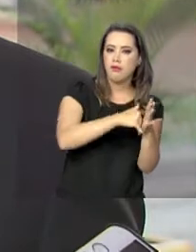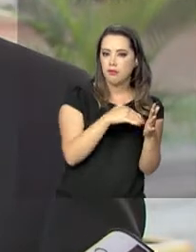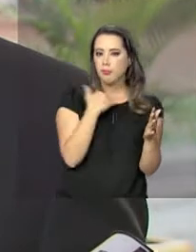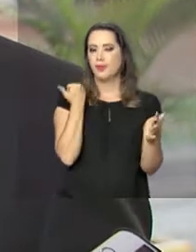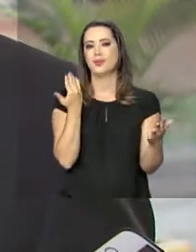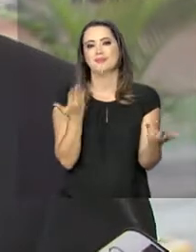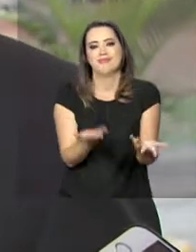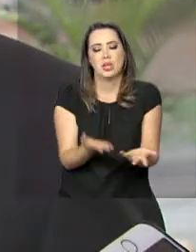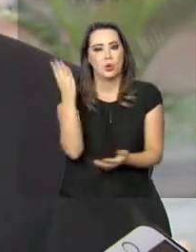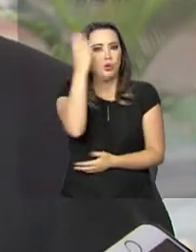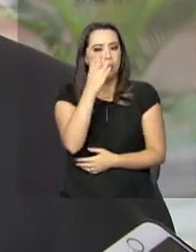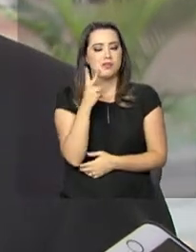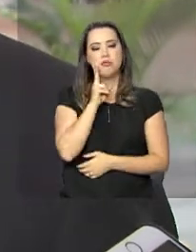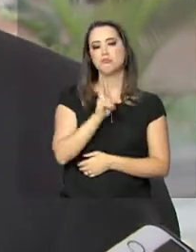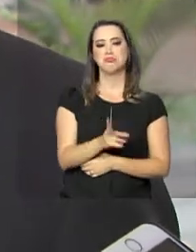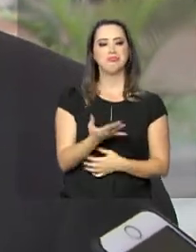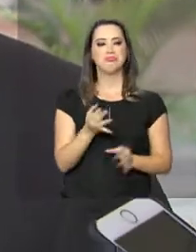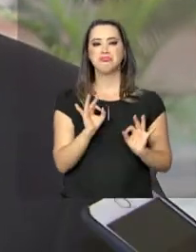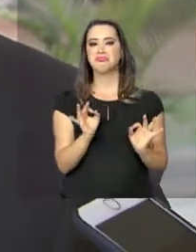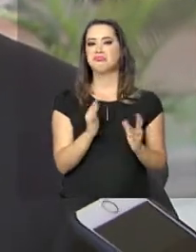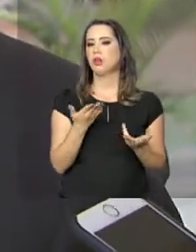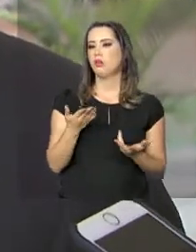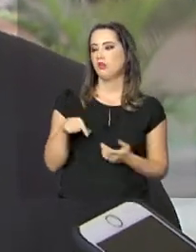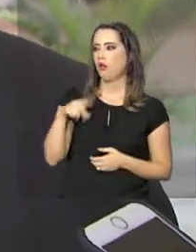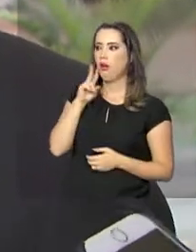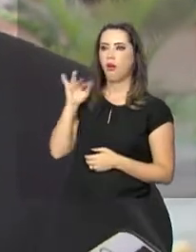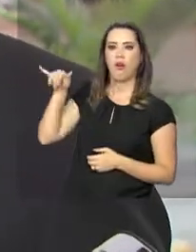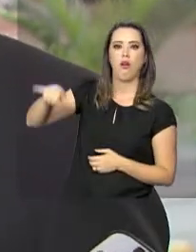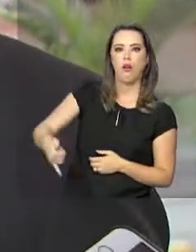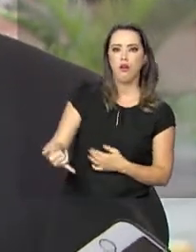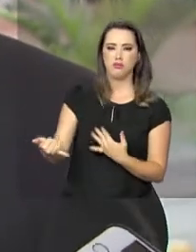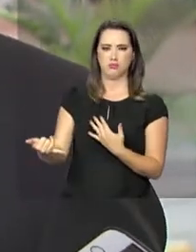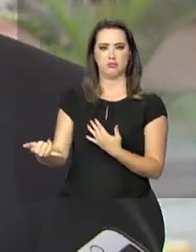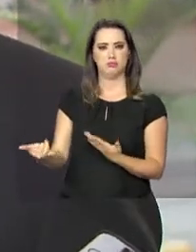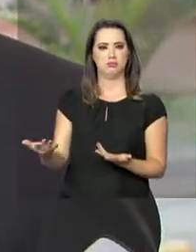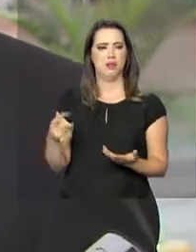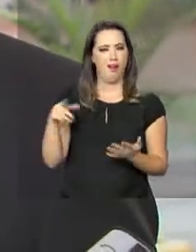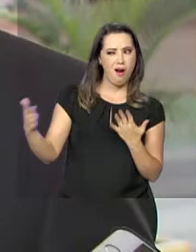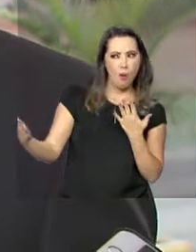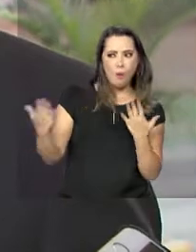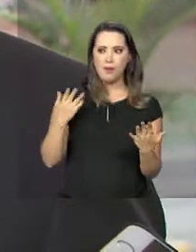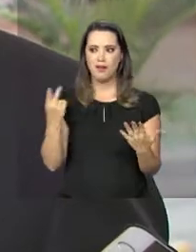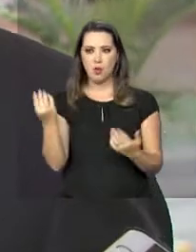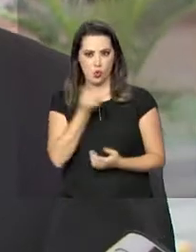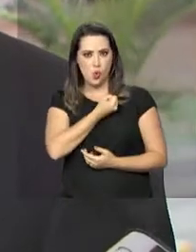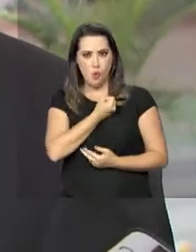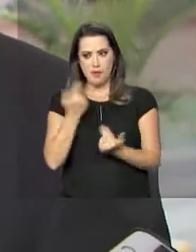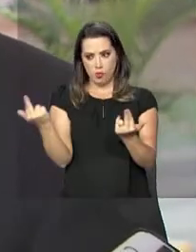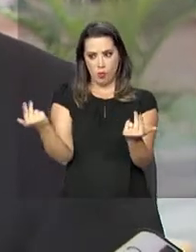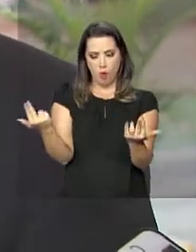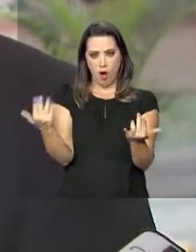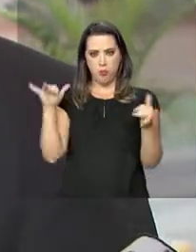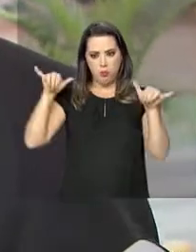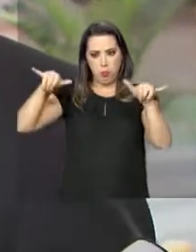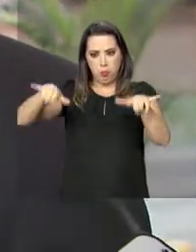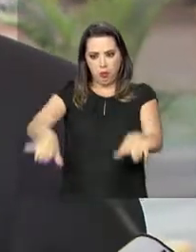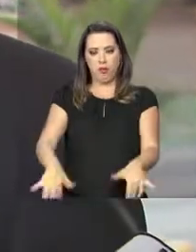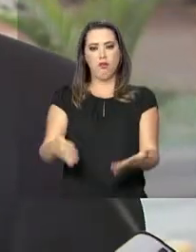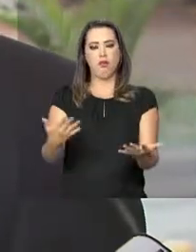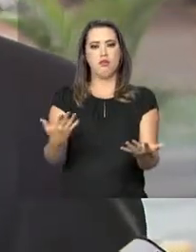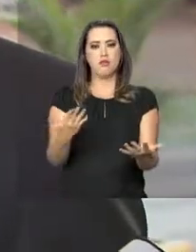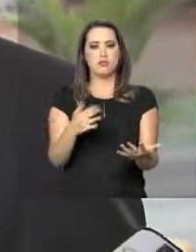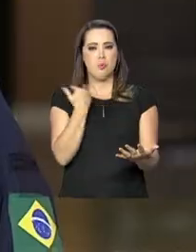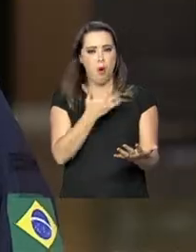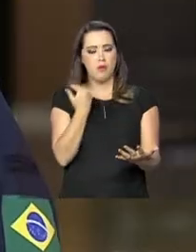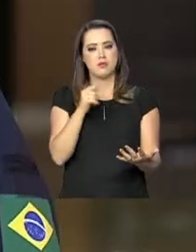trânsito brasileiro, as pessoas ainda não se chegaram a colocar a consciência para dizer, nós precisamos, nós, cada um, o governo,